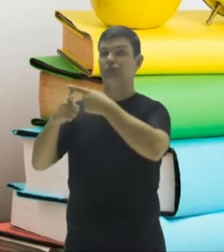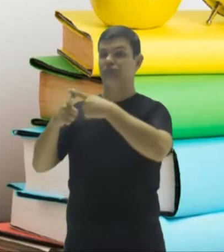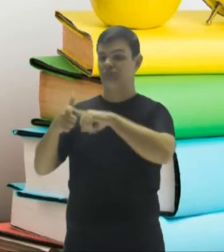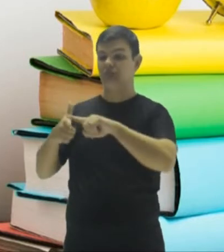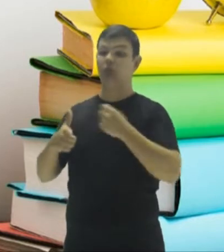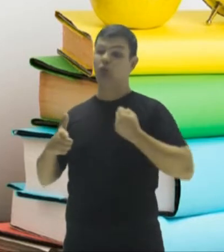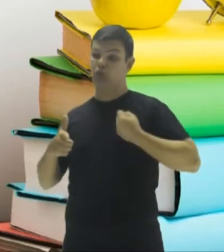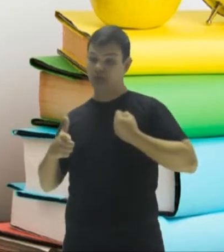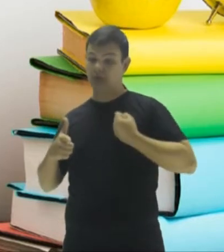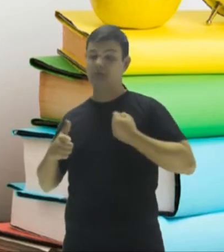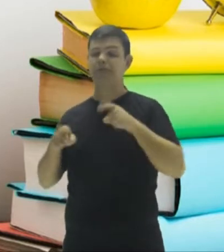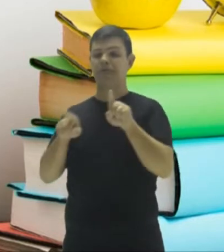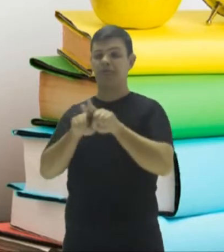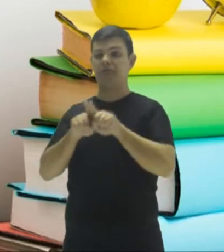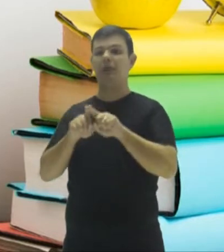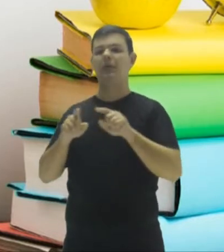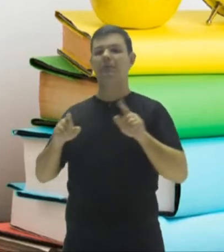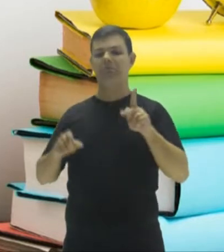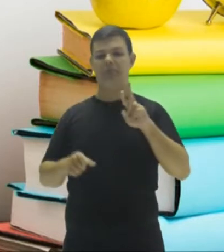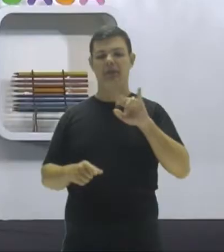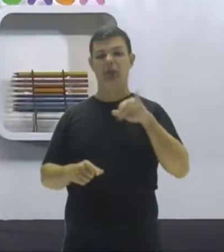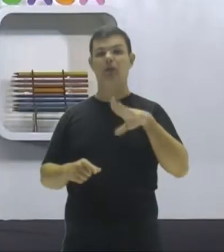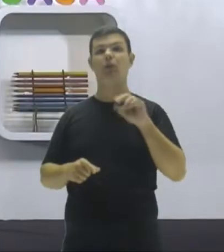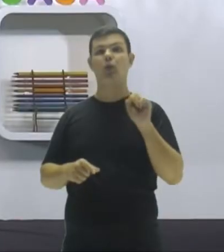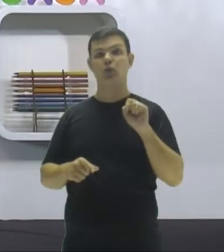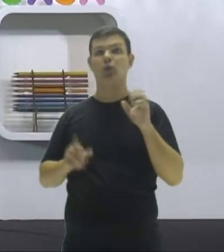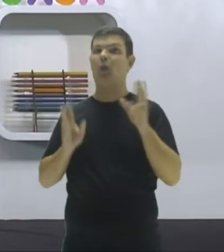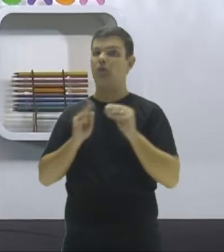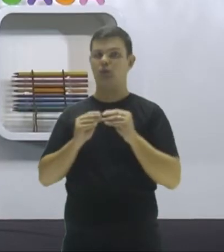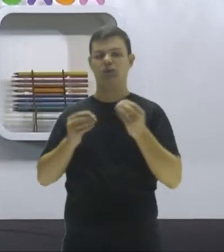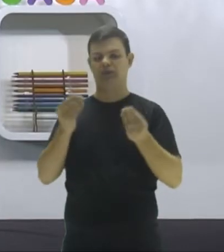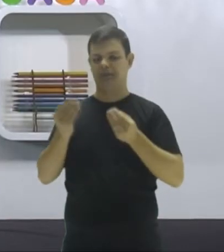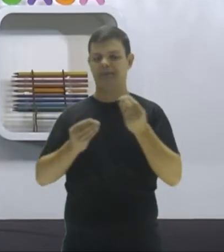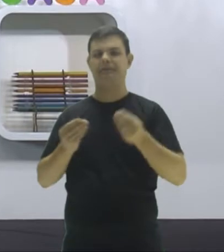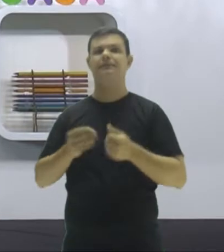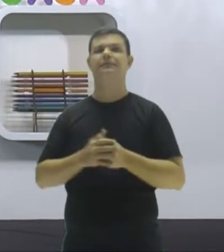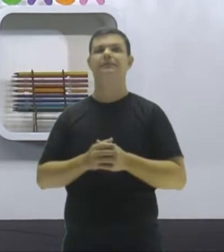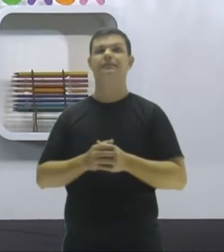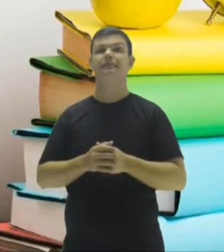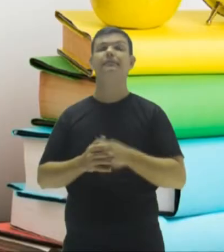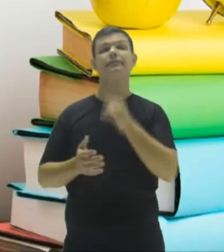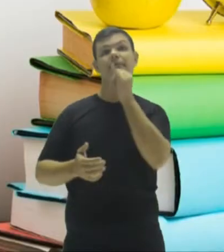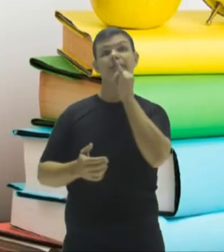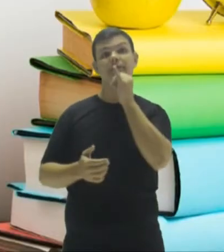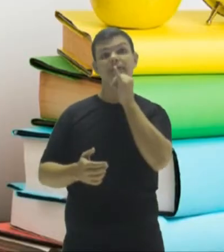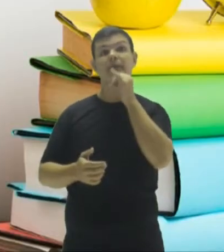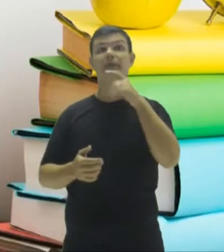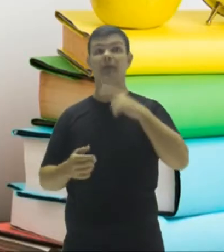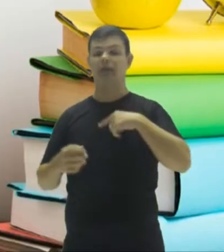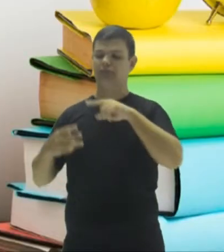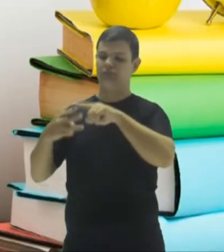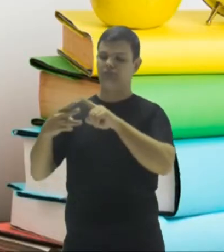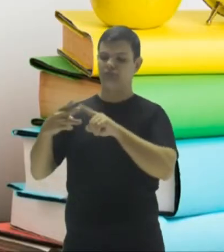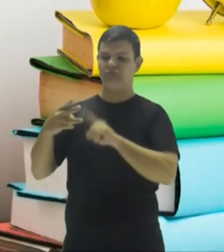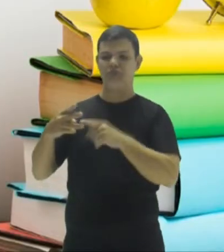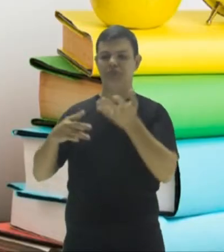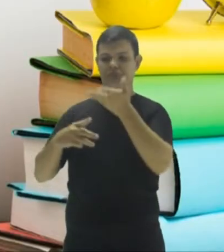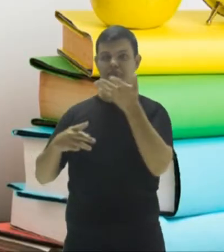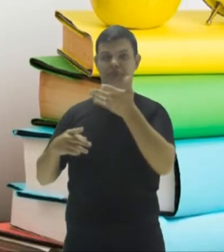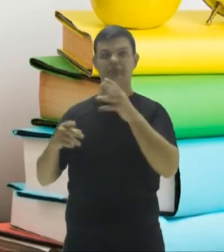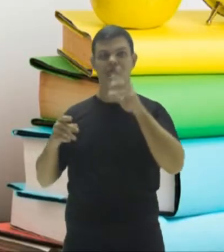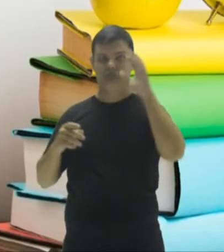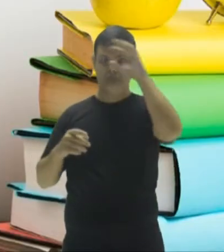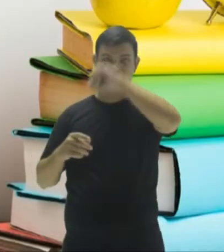número natural, números primos e números compostos, ok? Aqui, por exemplo, nós temos três habilidades, tá?